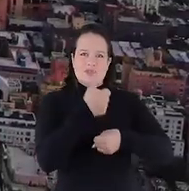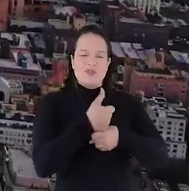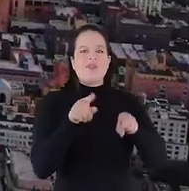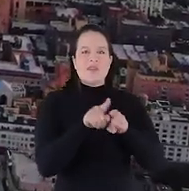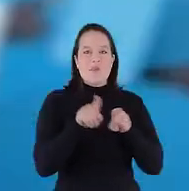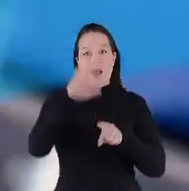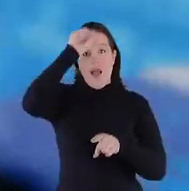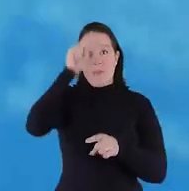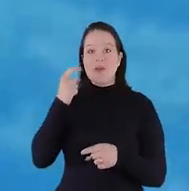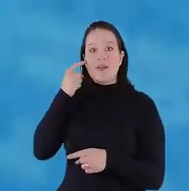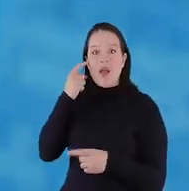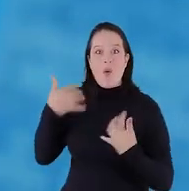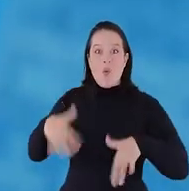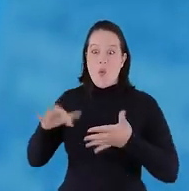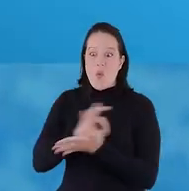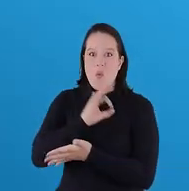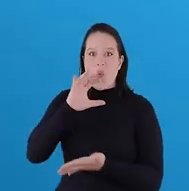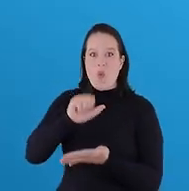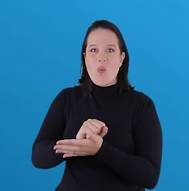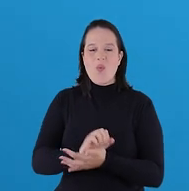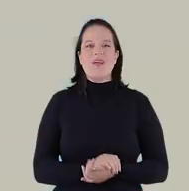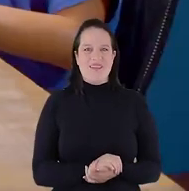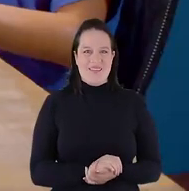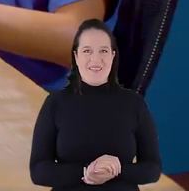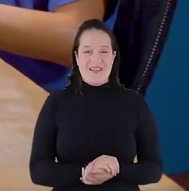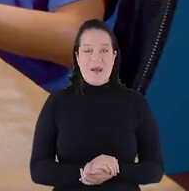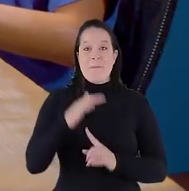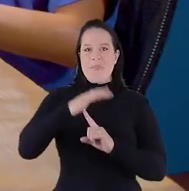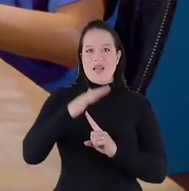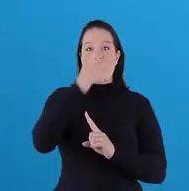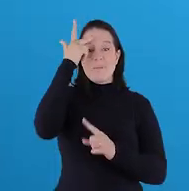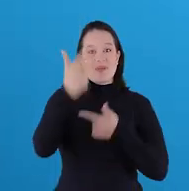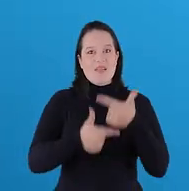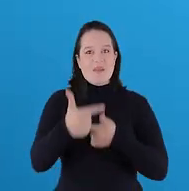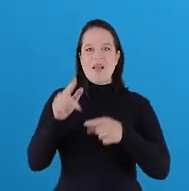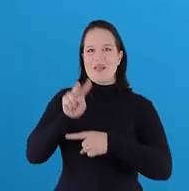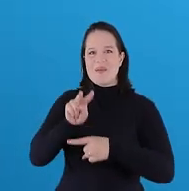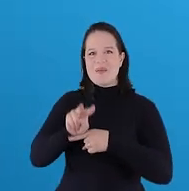diretores também. Olha só! Eu não vejo a hora de me inscrever. Paraná, terra de gente que trabalha e cuida! Tchau!